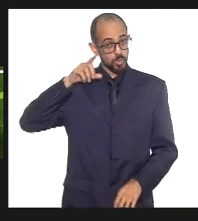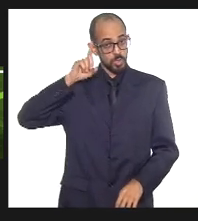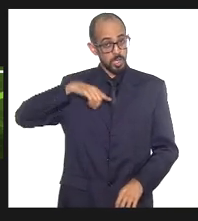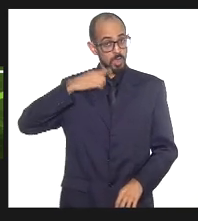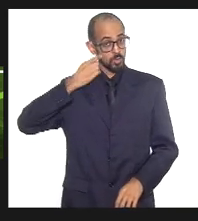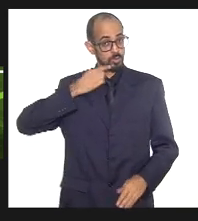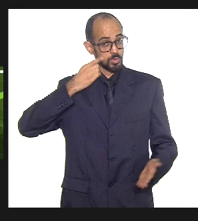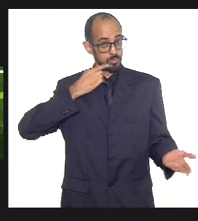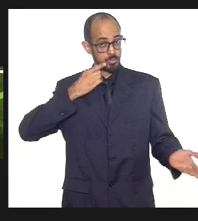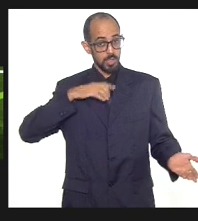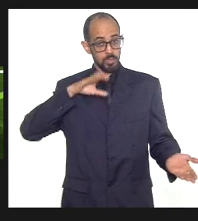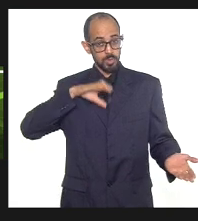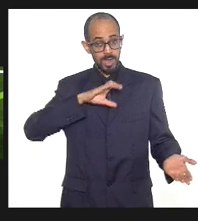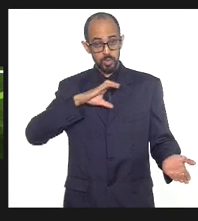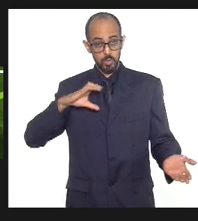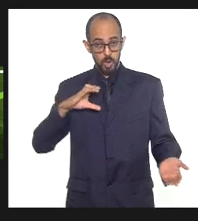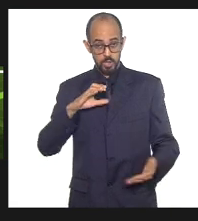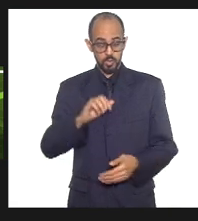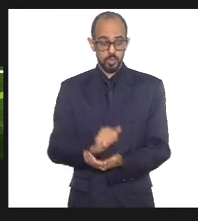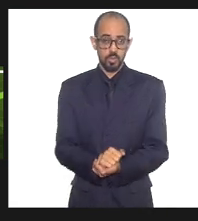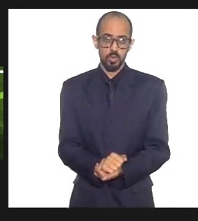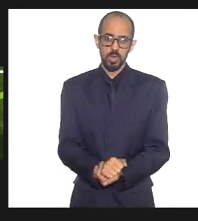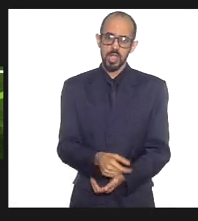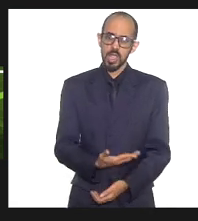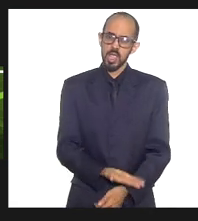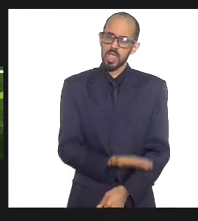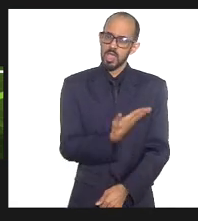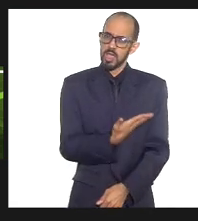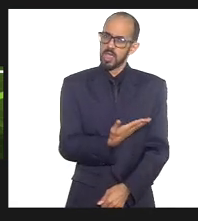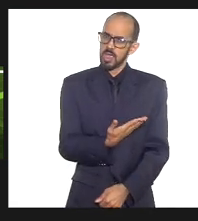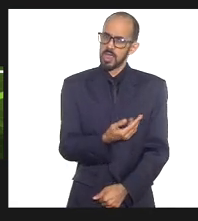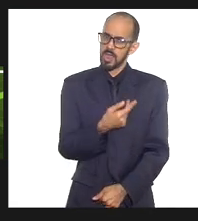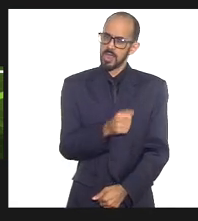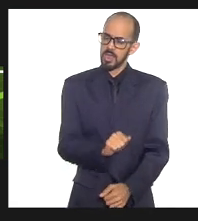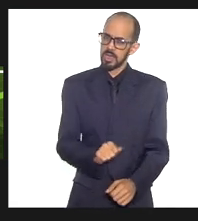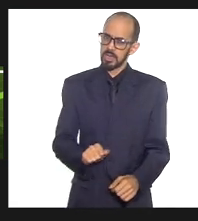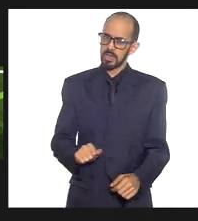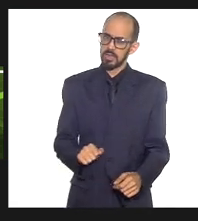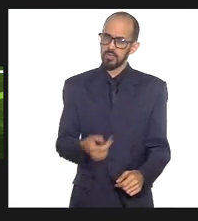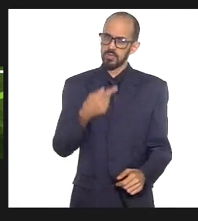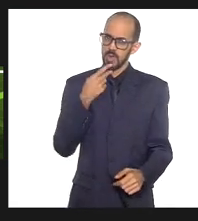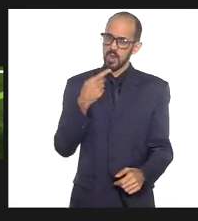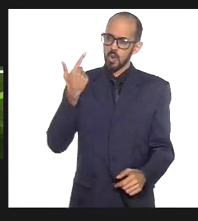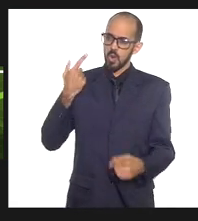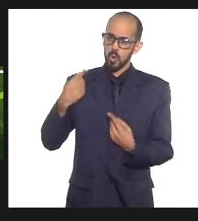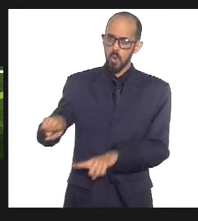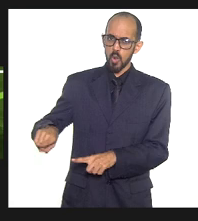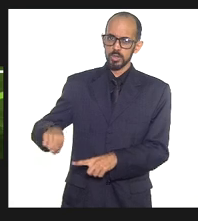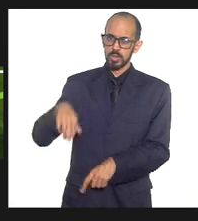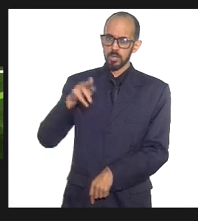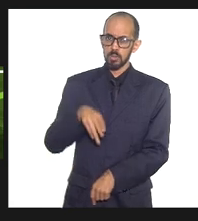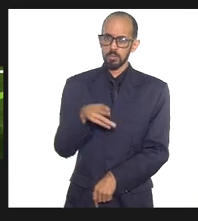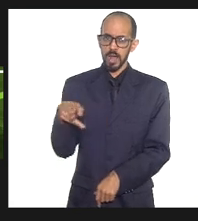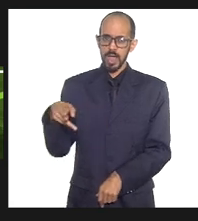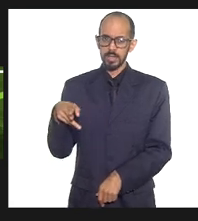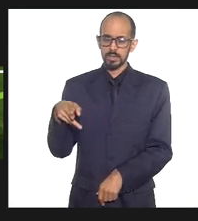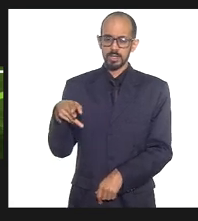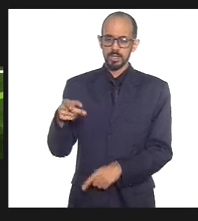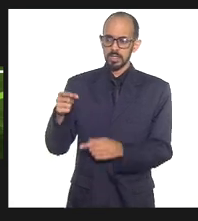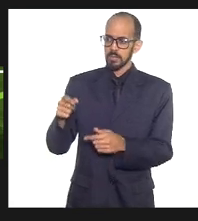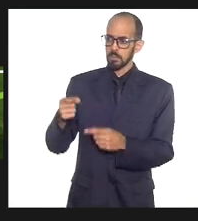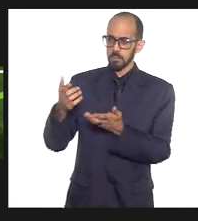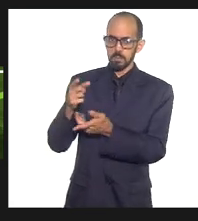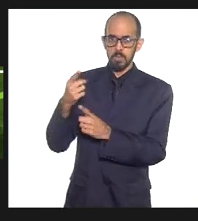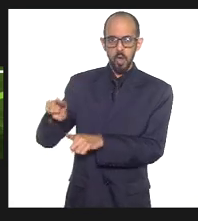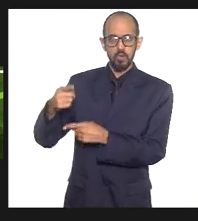liderança católica, ele se insurgiu contra um padre que agrediu um repórter da Globo que